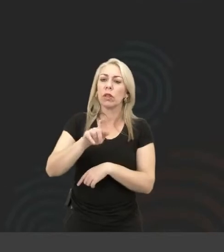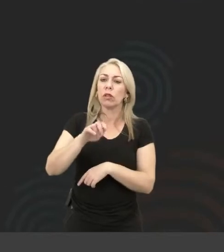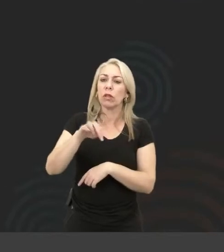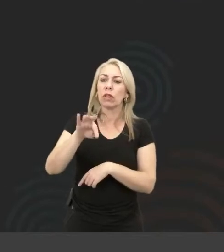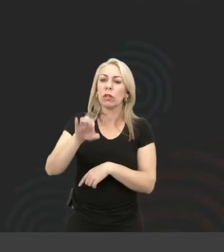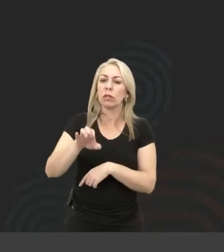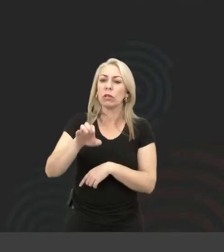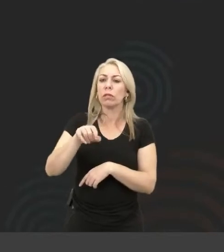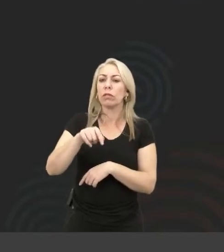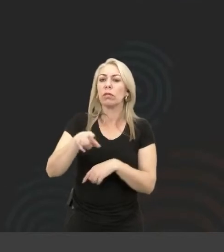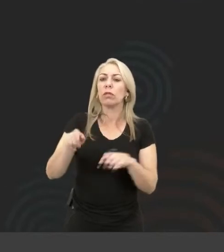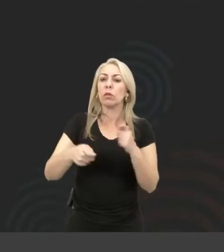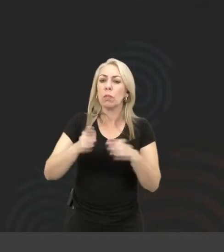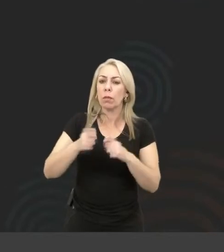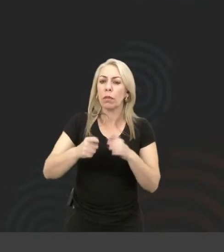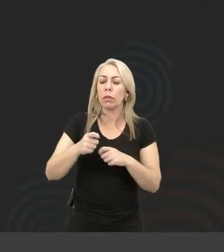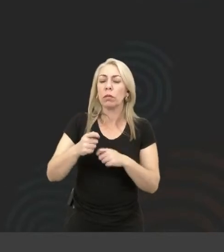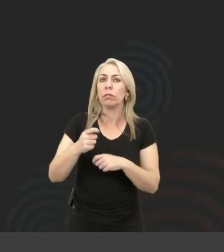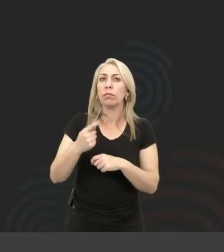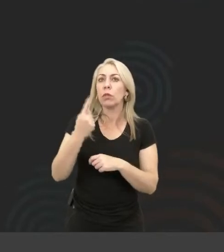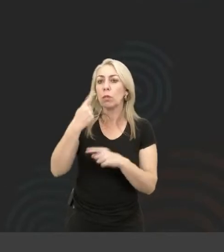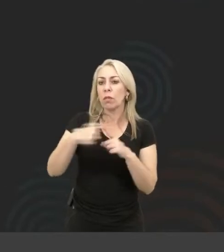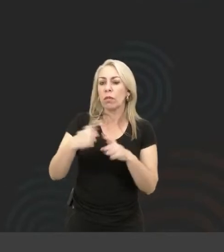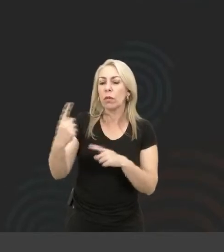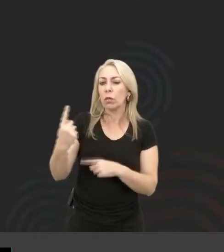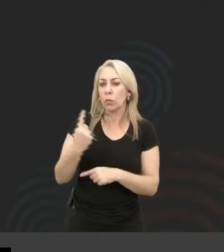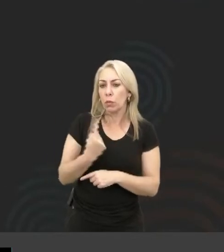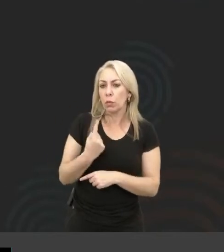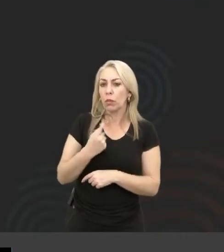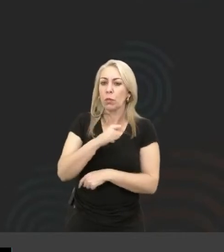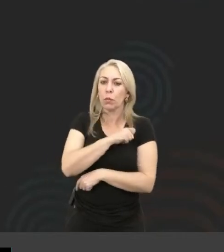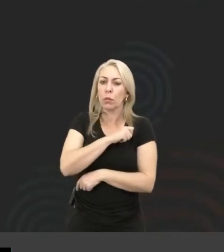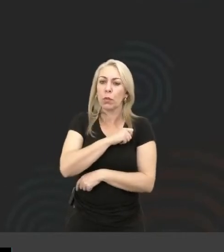E uma vez um aluno chegou pra mim e falou assim, maestro,